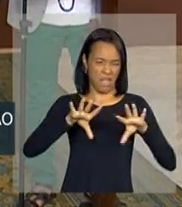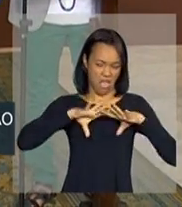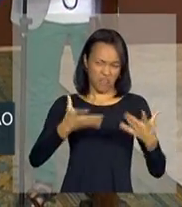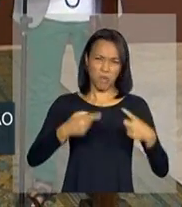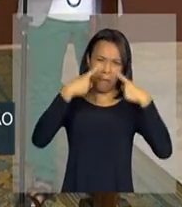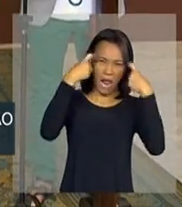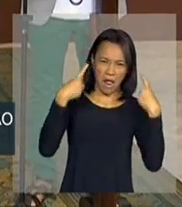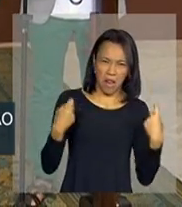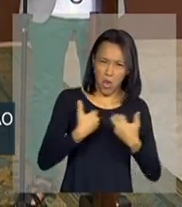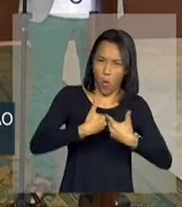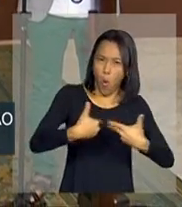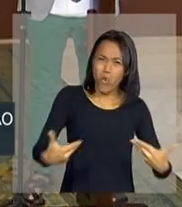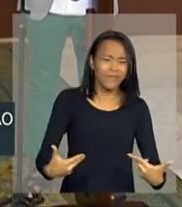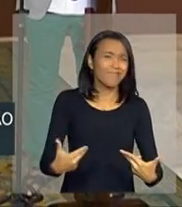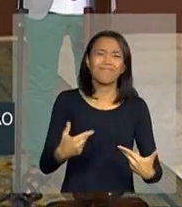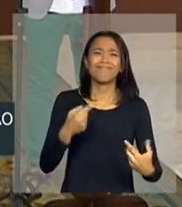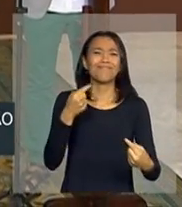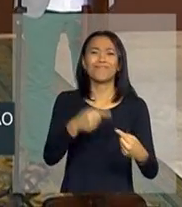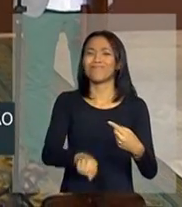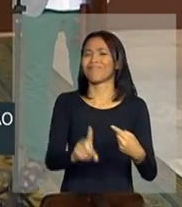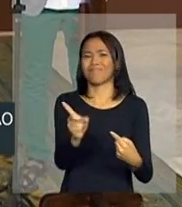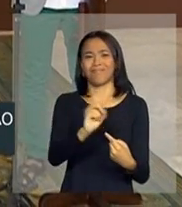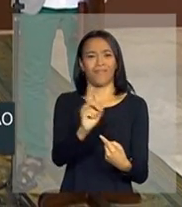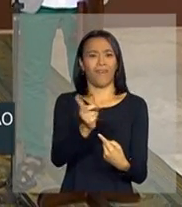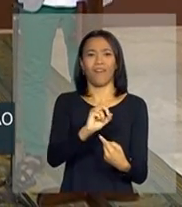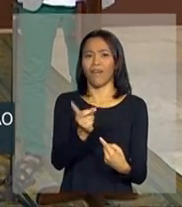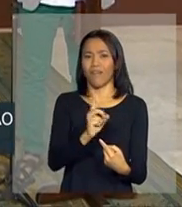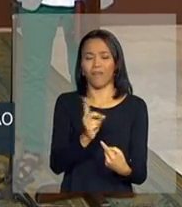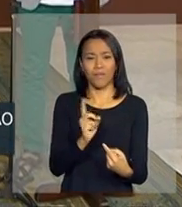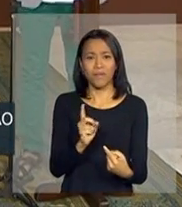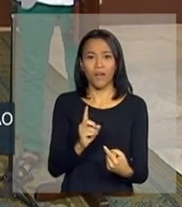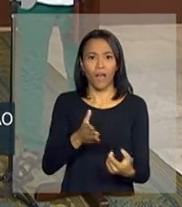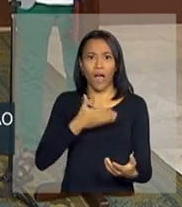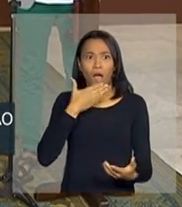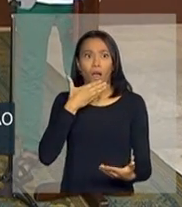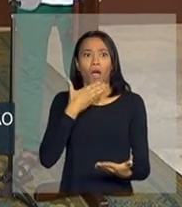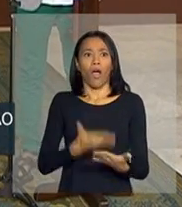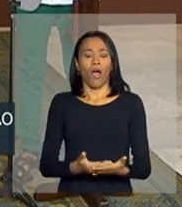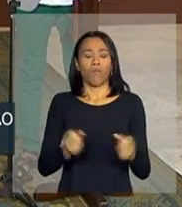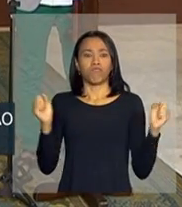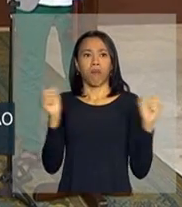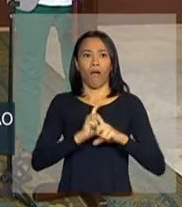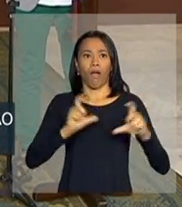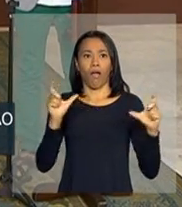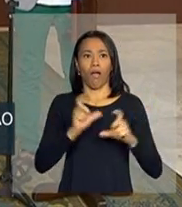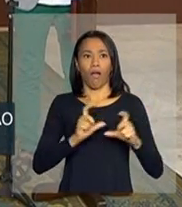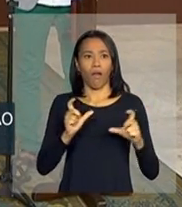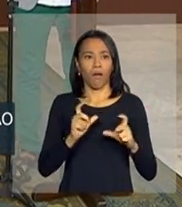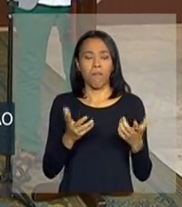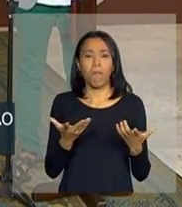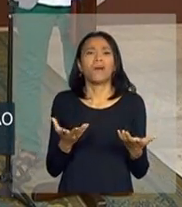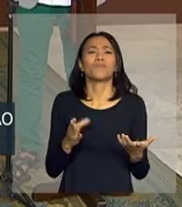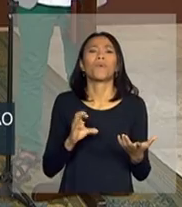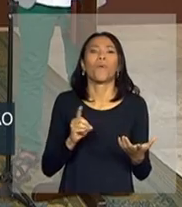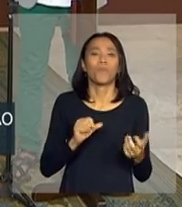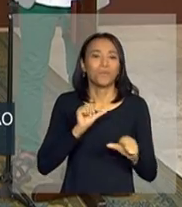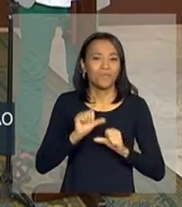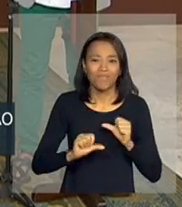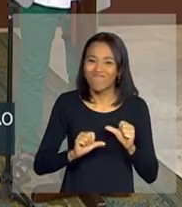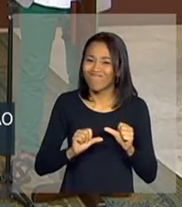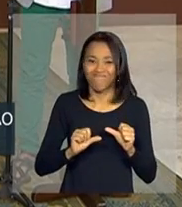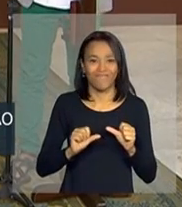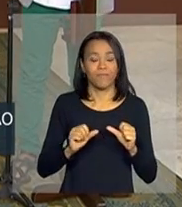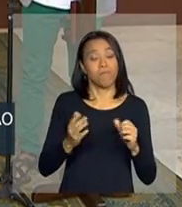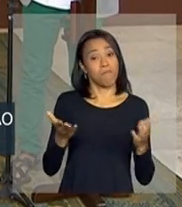ações já não cabem mais, até nem surpreendem, chocam, mas nem surpreendem. Mas hoje,